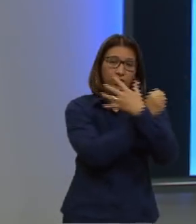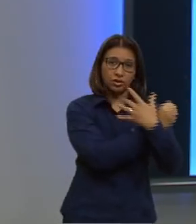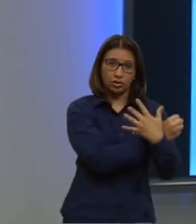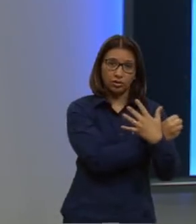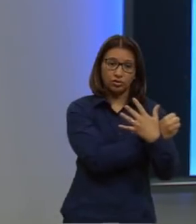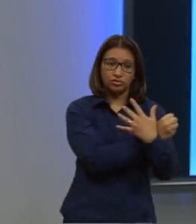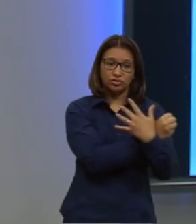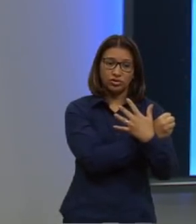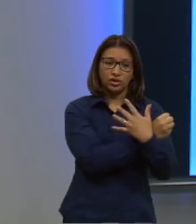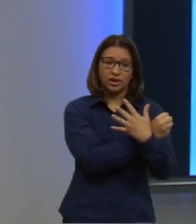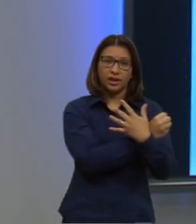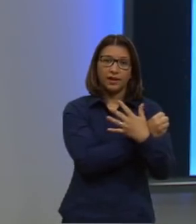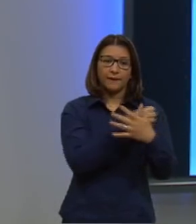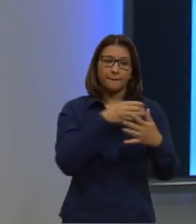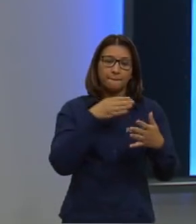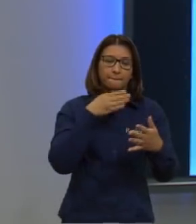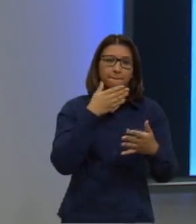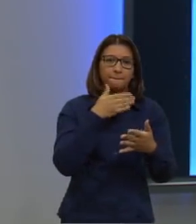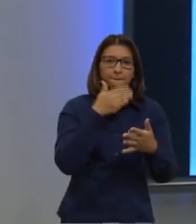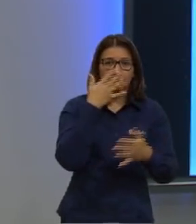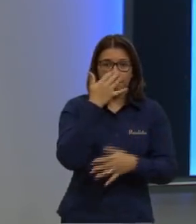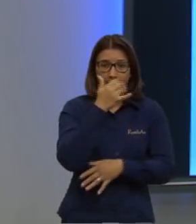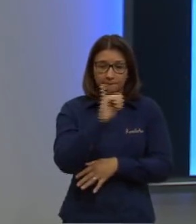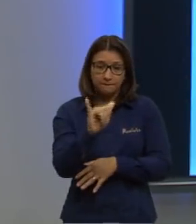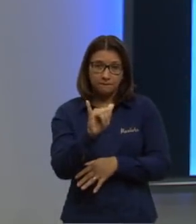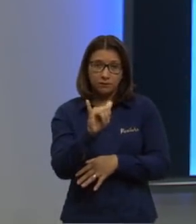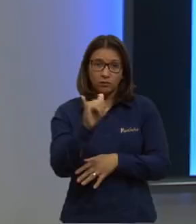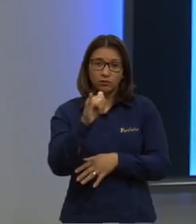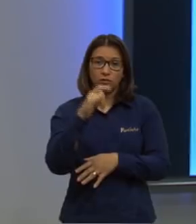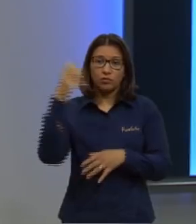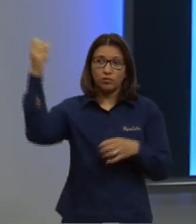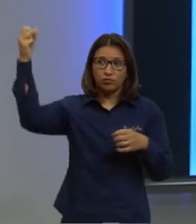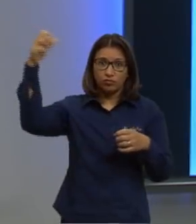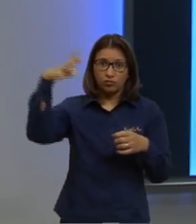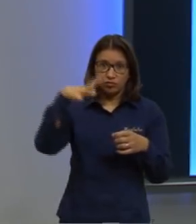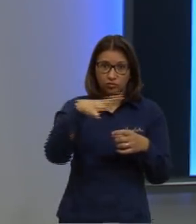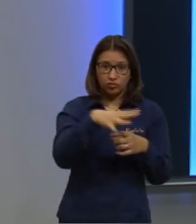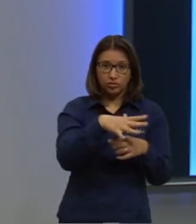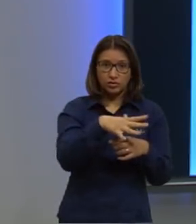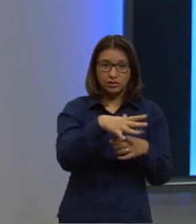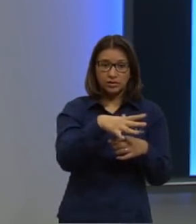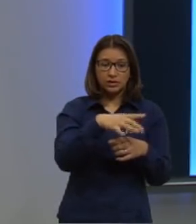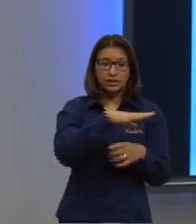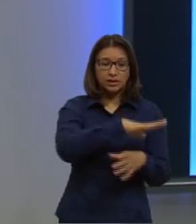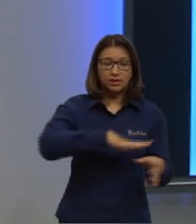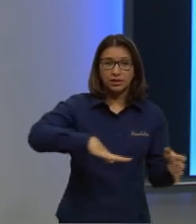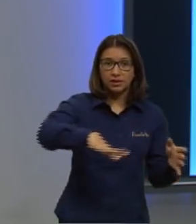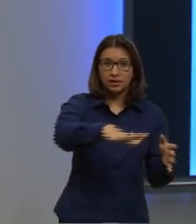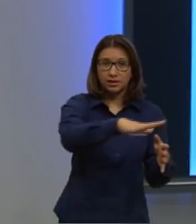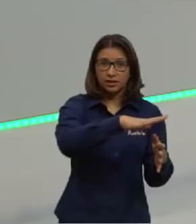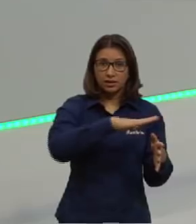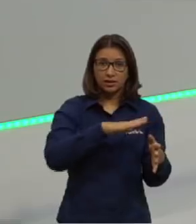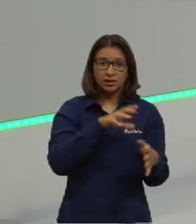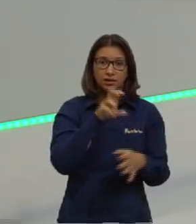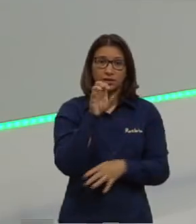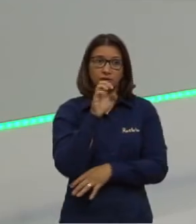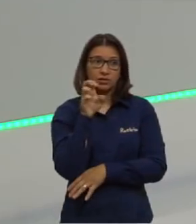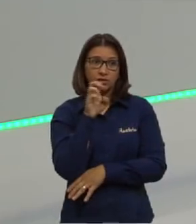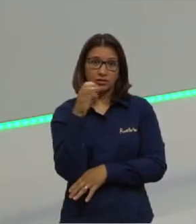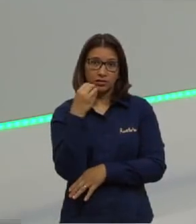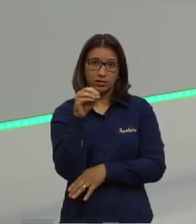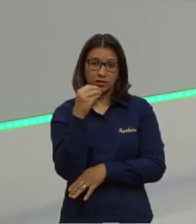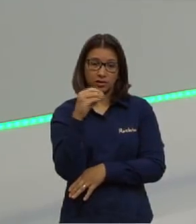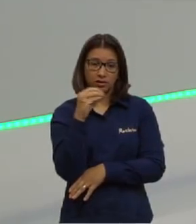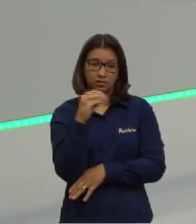interferido no fluxo energético das teias tróficas e, consequentemente, aí deixando os dinossauros na mão, digamos